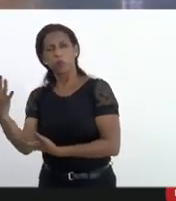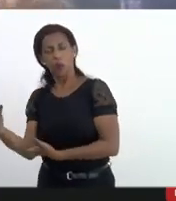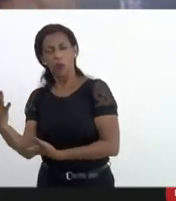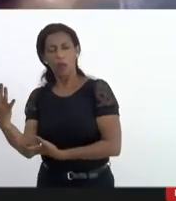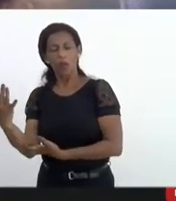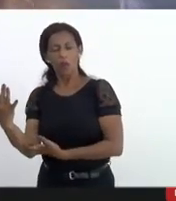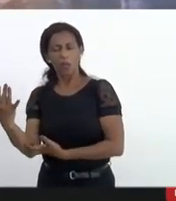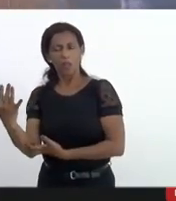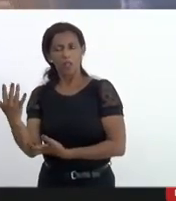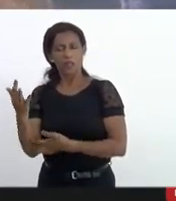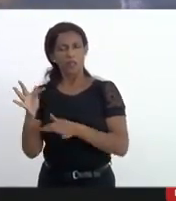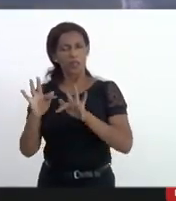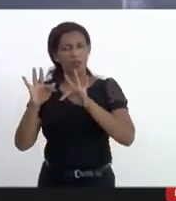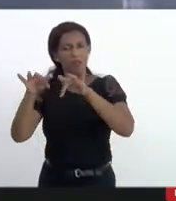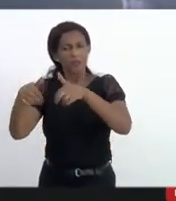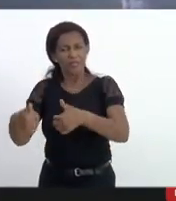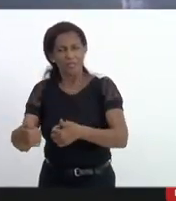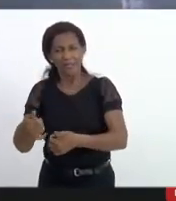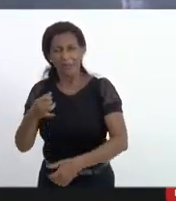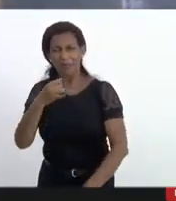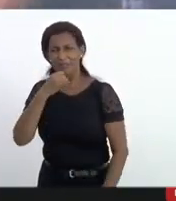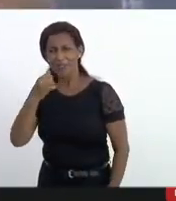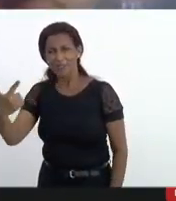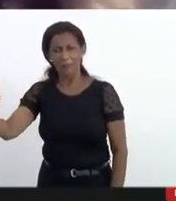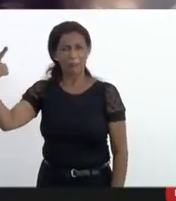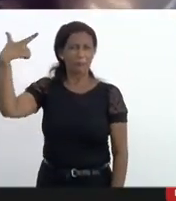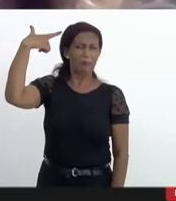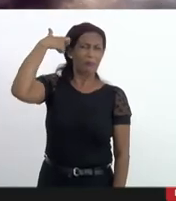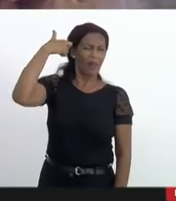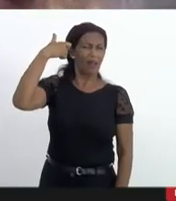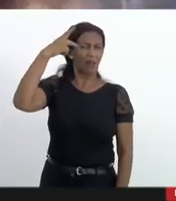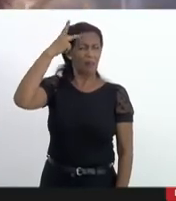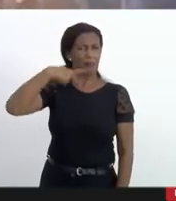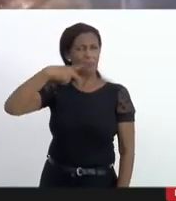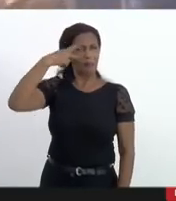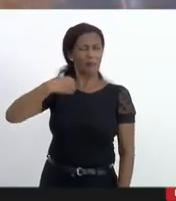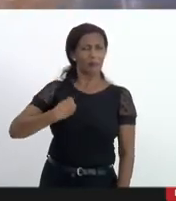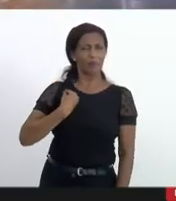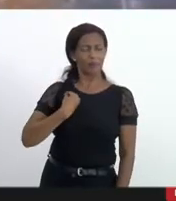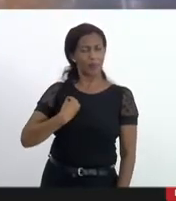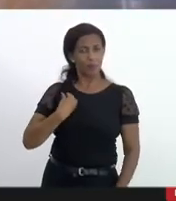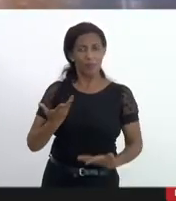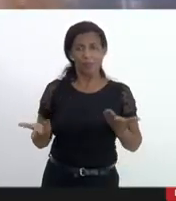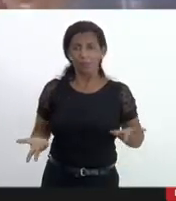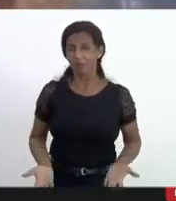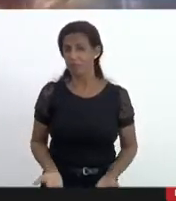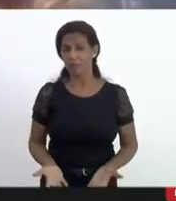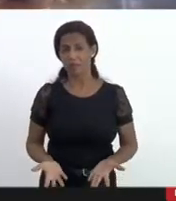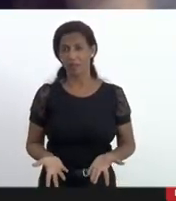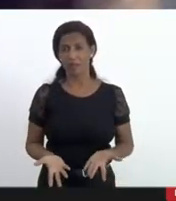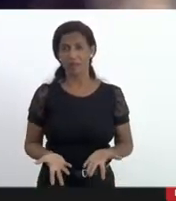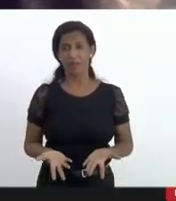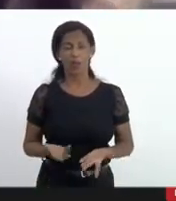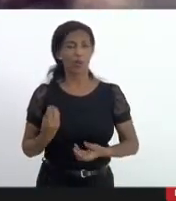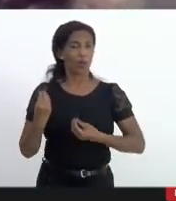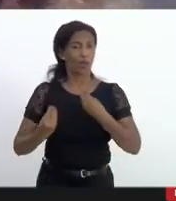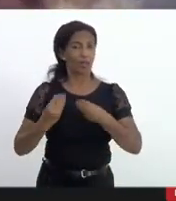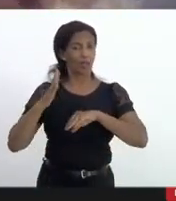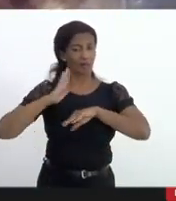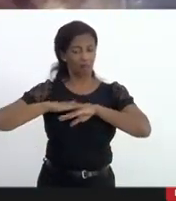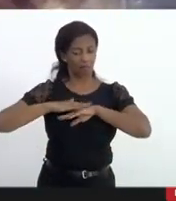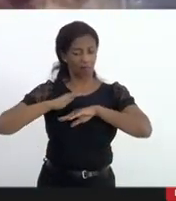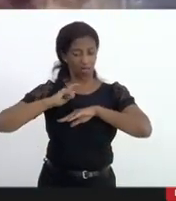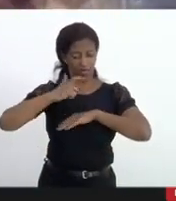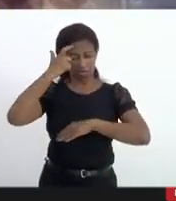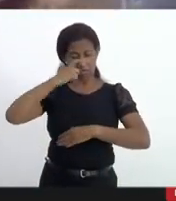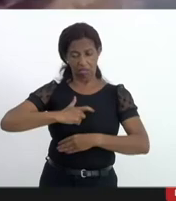triste linha final de tirar a própria vida com aquela que é o uso do seu